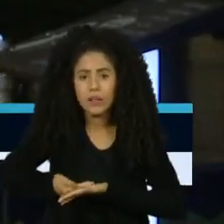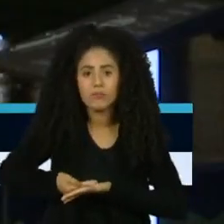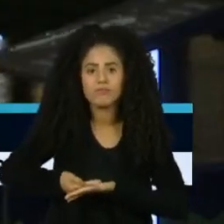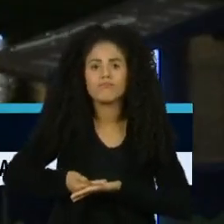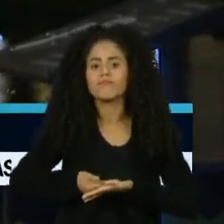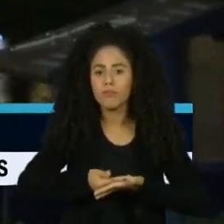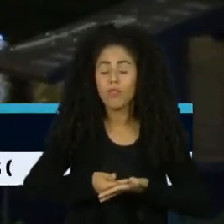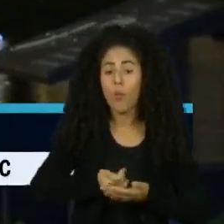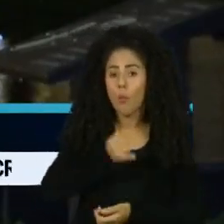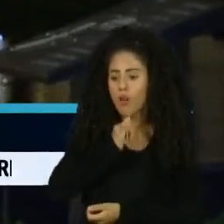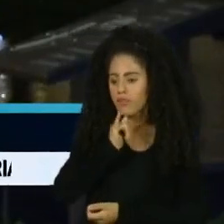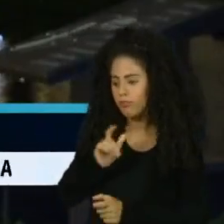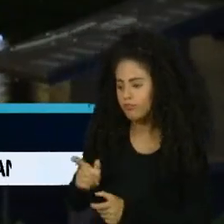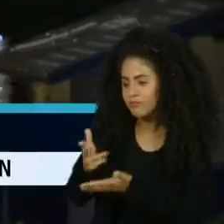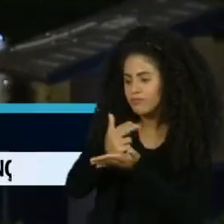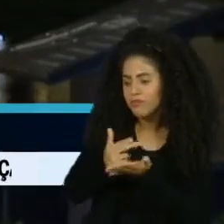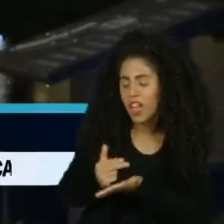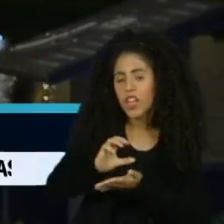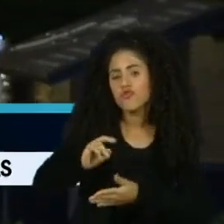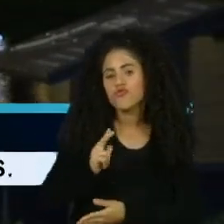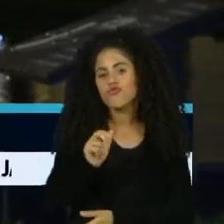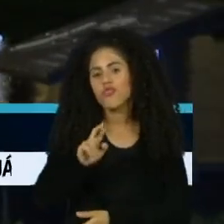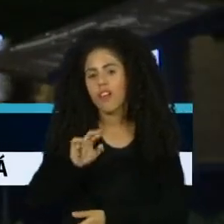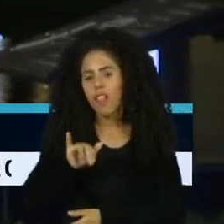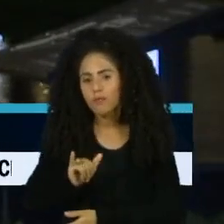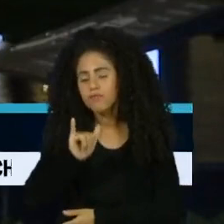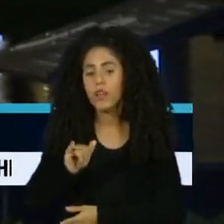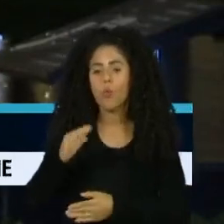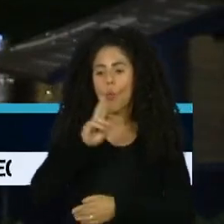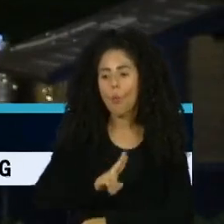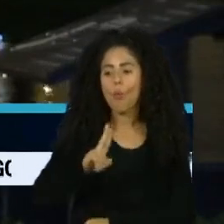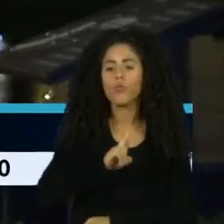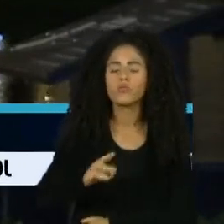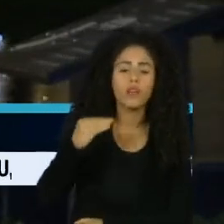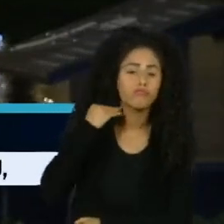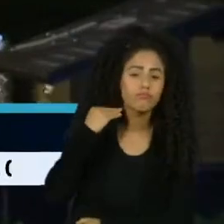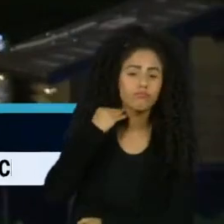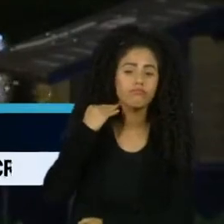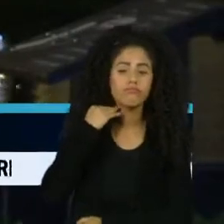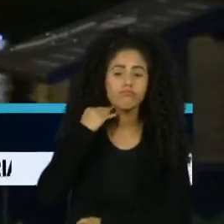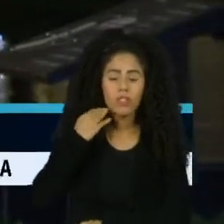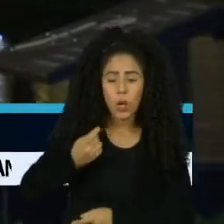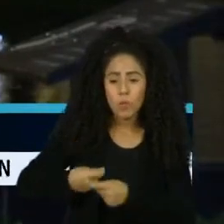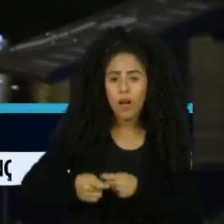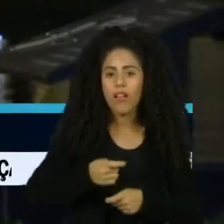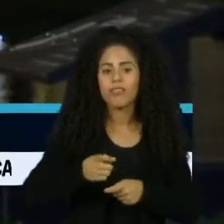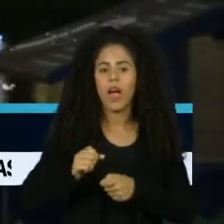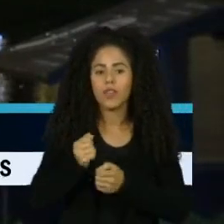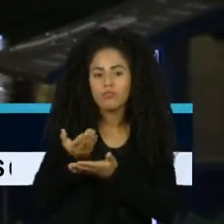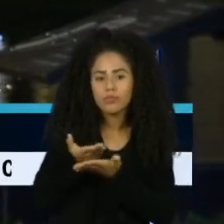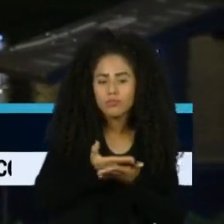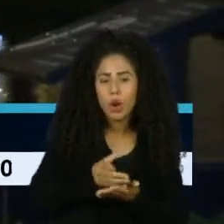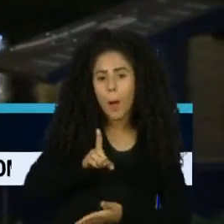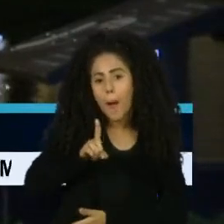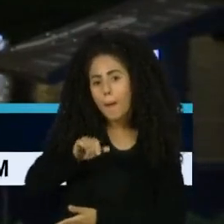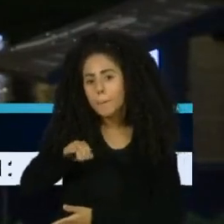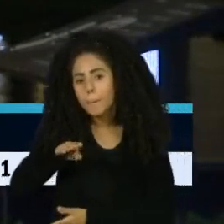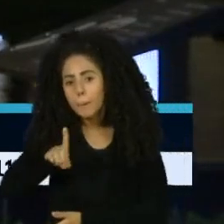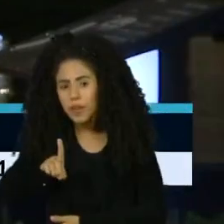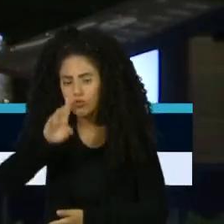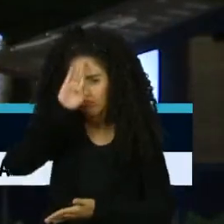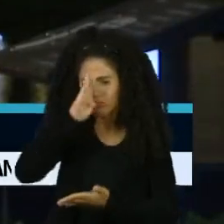O exemplo do desenho de Charles Schultz é usado pelo Banco Interamericano de Desenvolvimento em um estudo mundial sobre